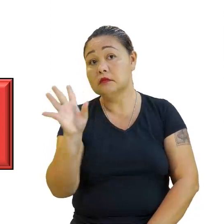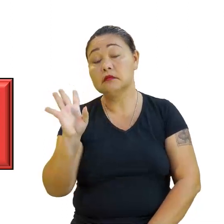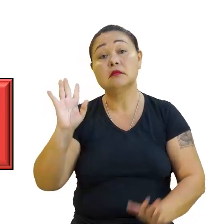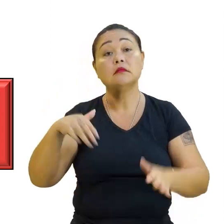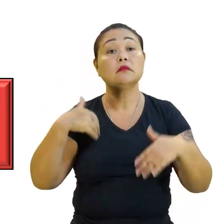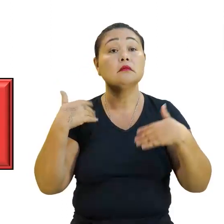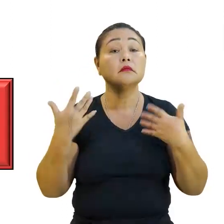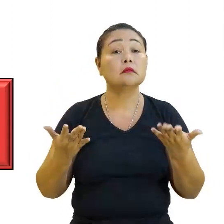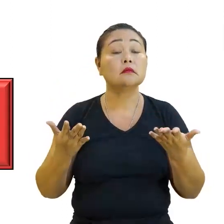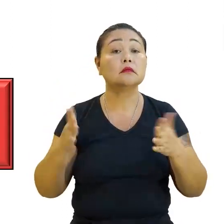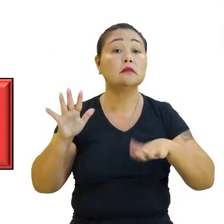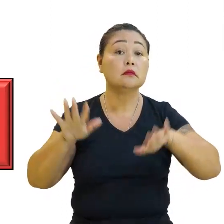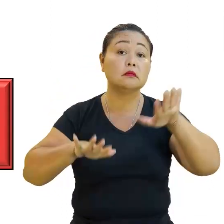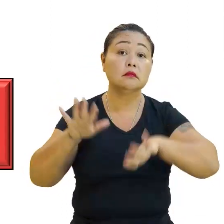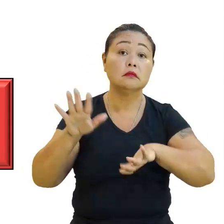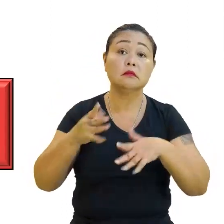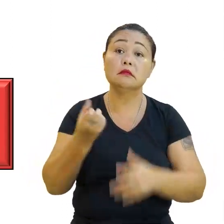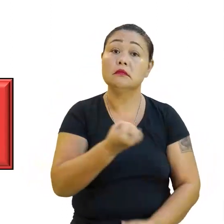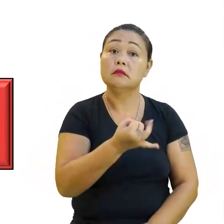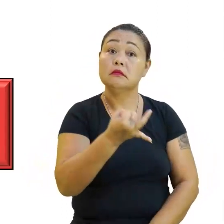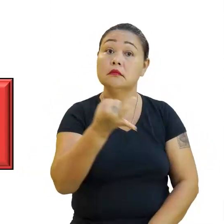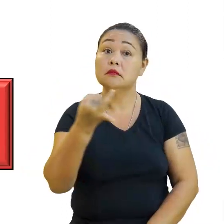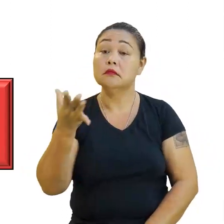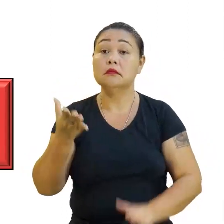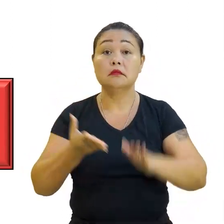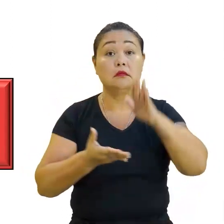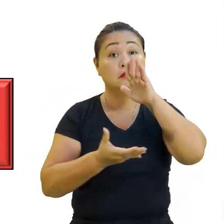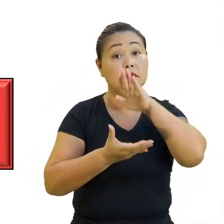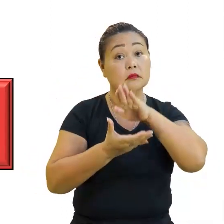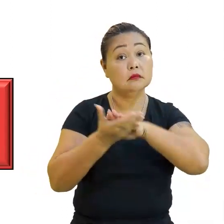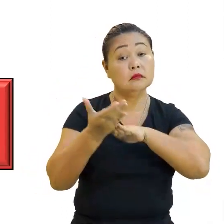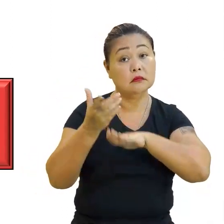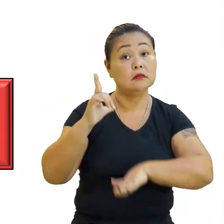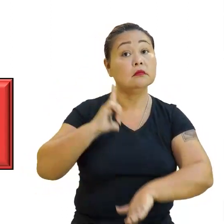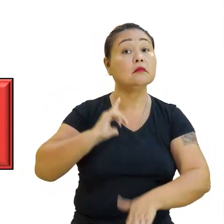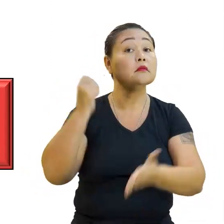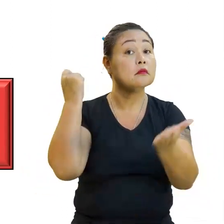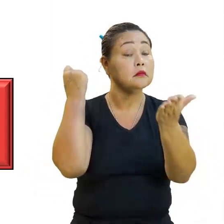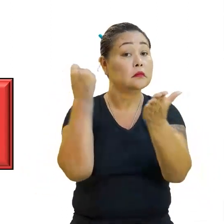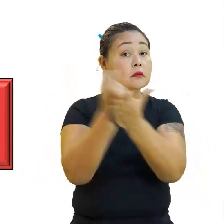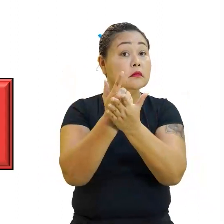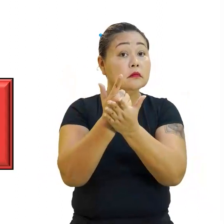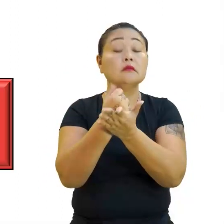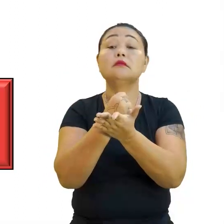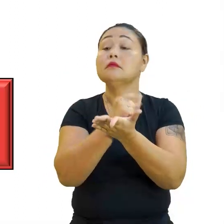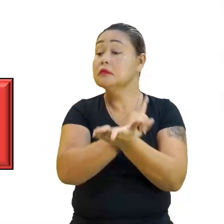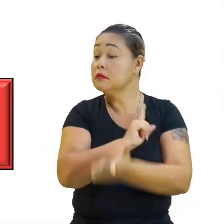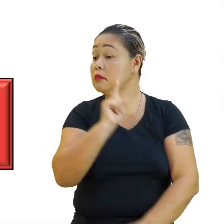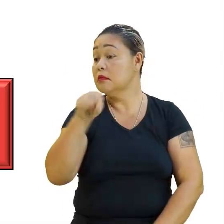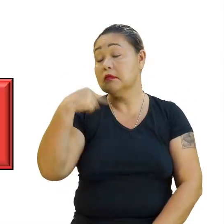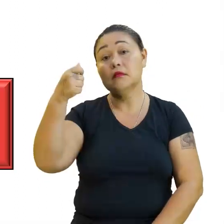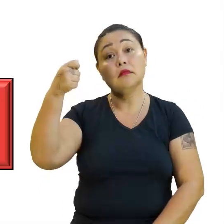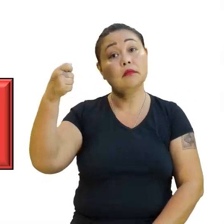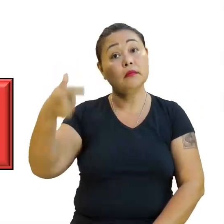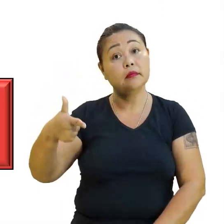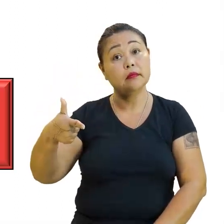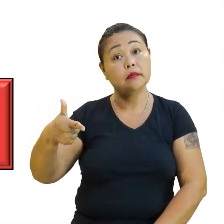Então, dependendo da quantidade de pares de sapato que você comprar, será o valor a pagar.